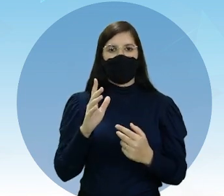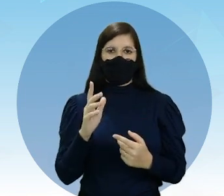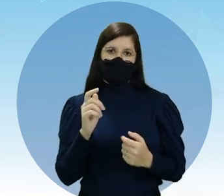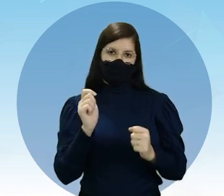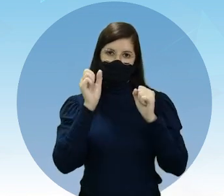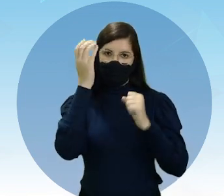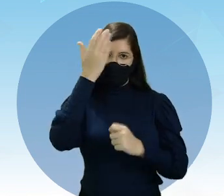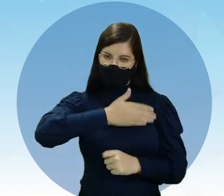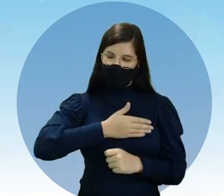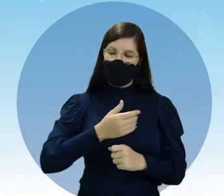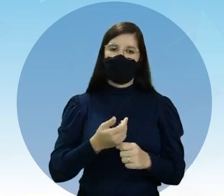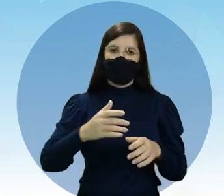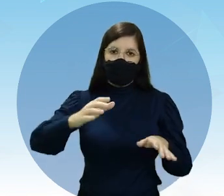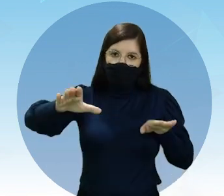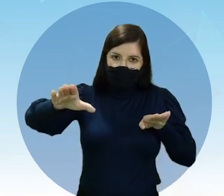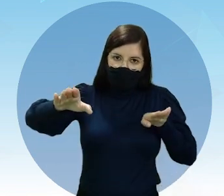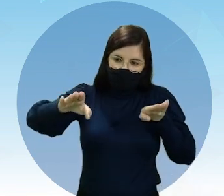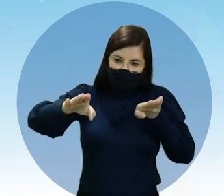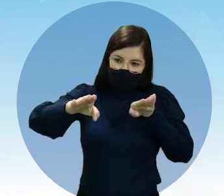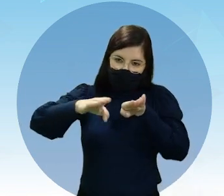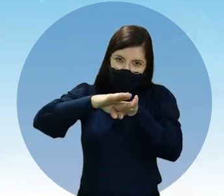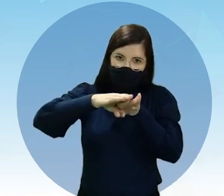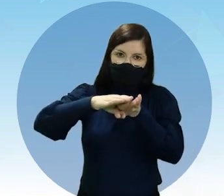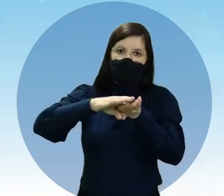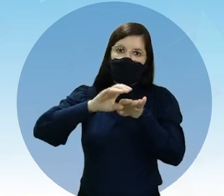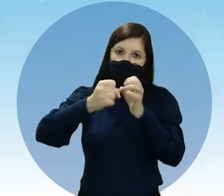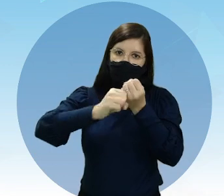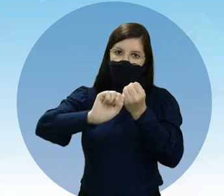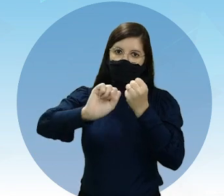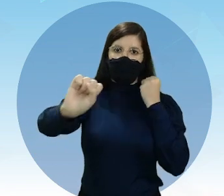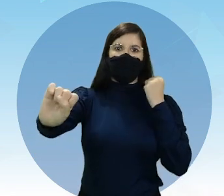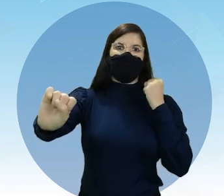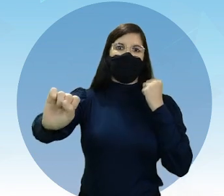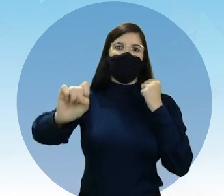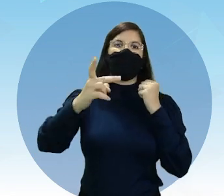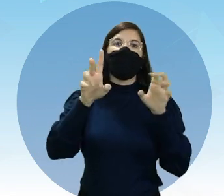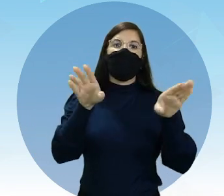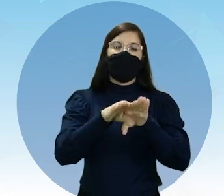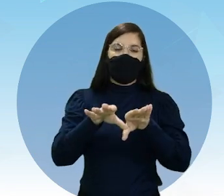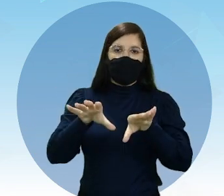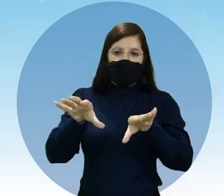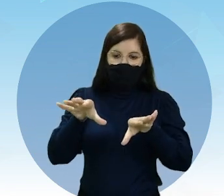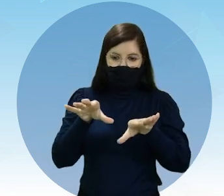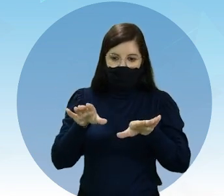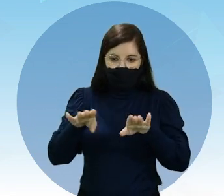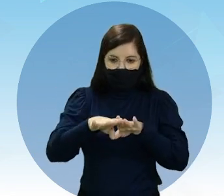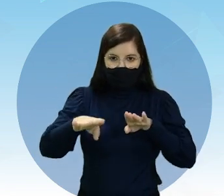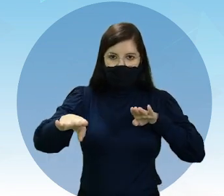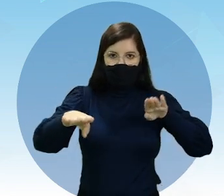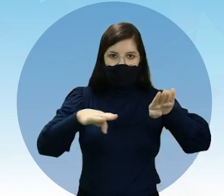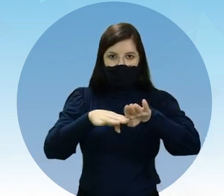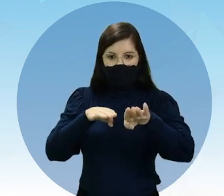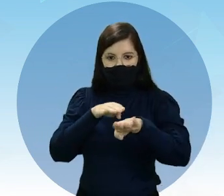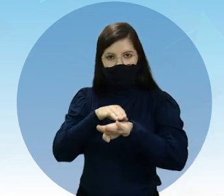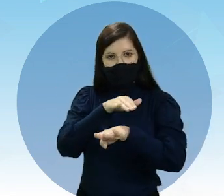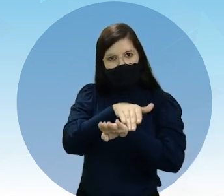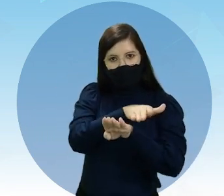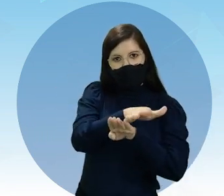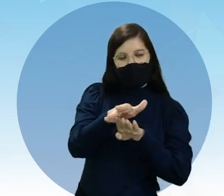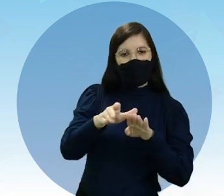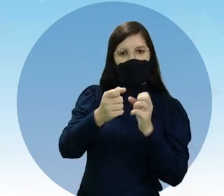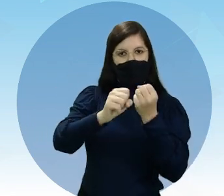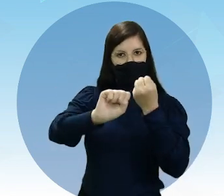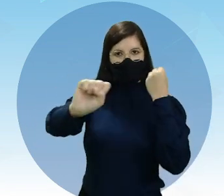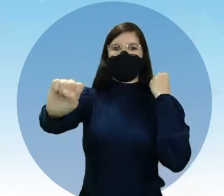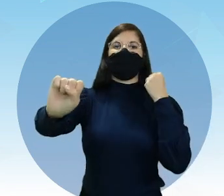na realidade, ser encaixados como um grande quebra-cabeças, formando um mega continente.